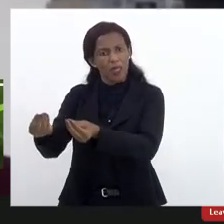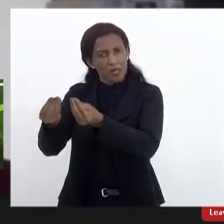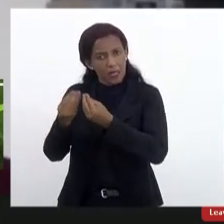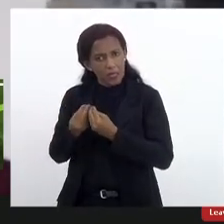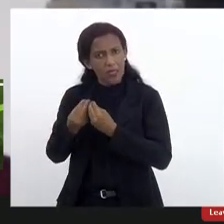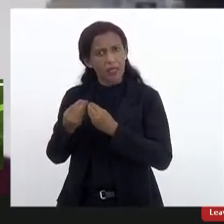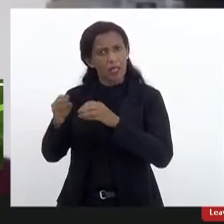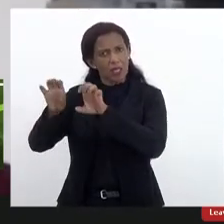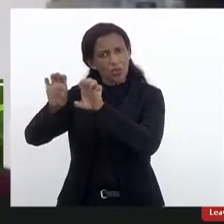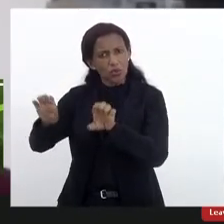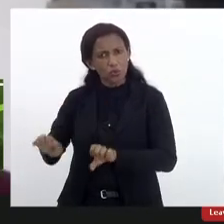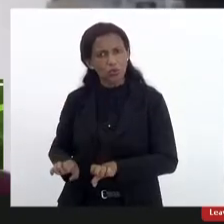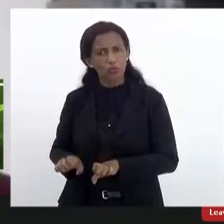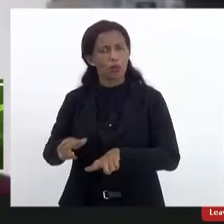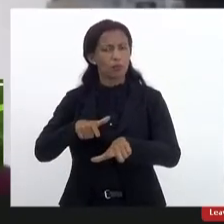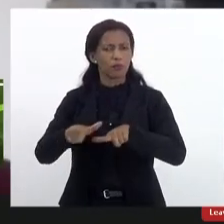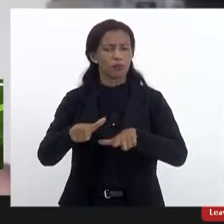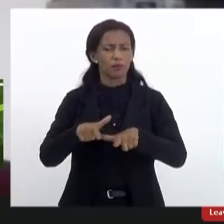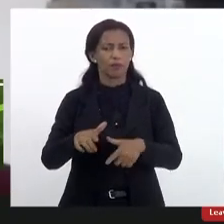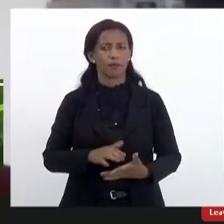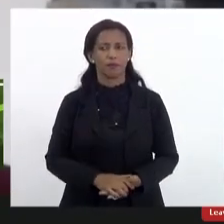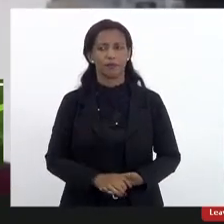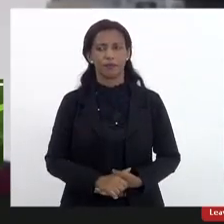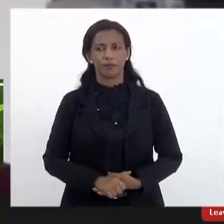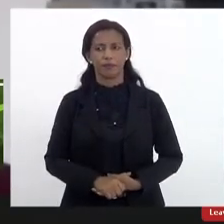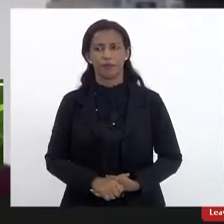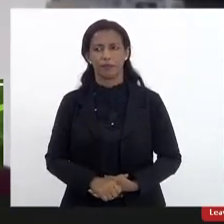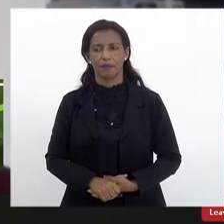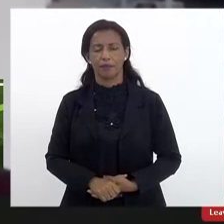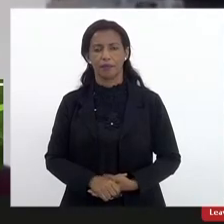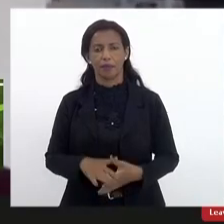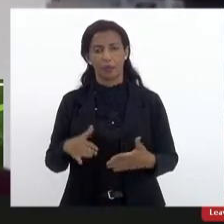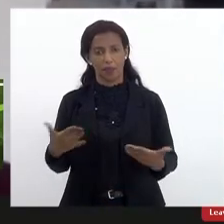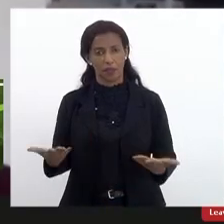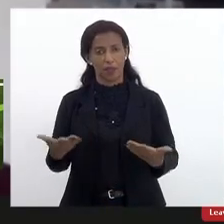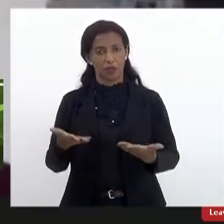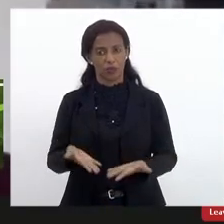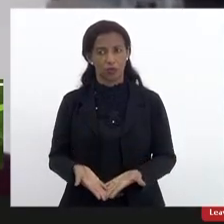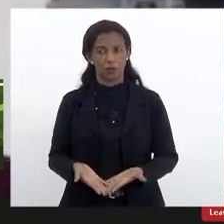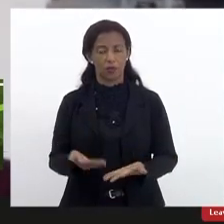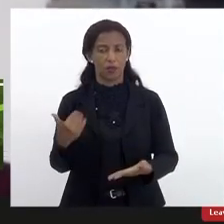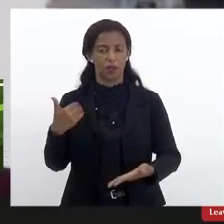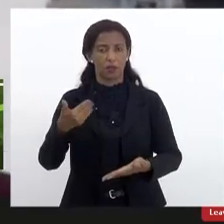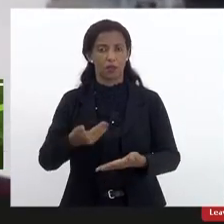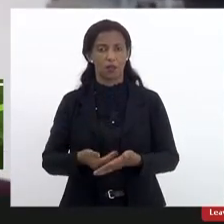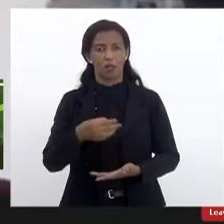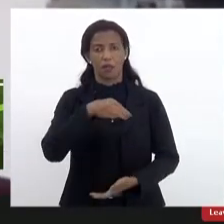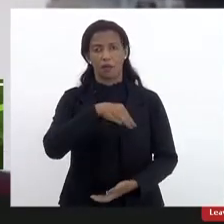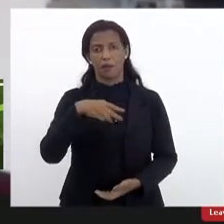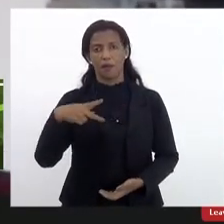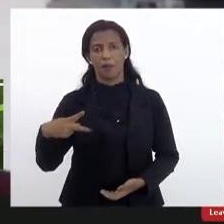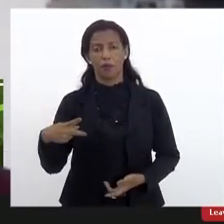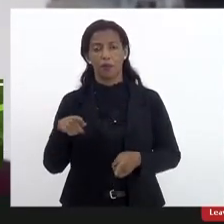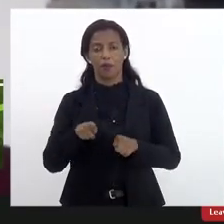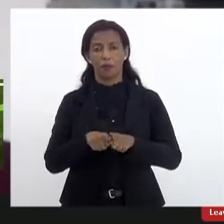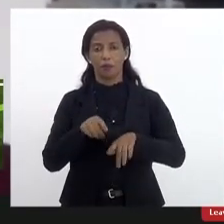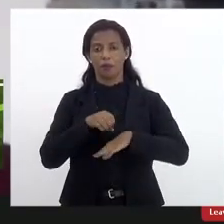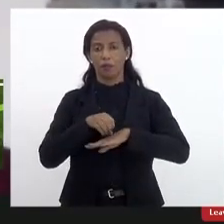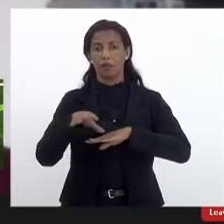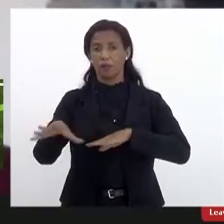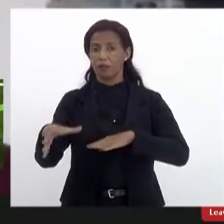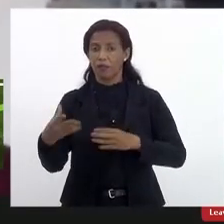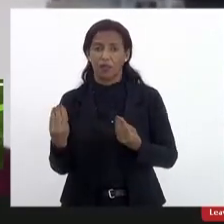necessária para isso então estamos estamos nessa questão e mais recentemente o ministério público envia uma